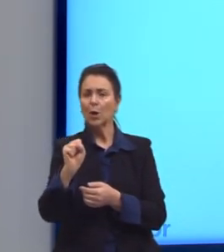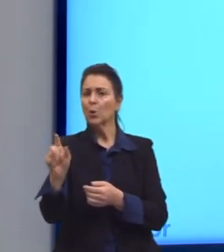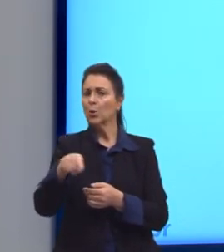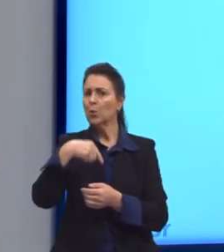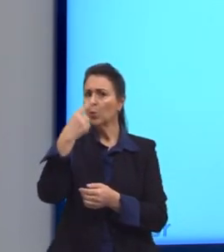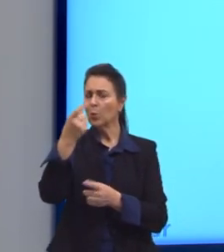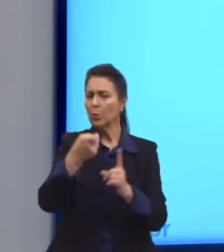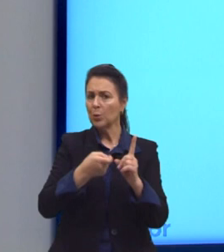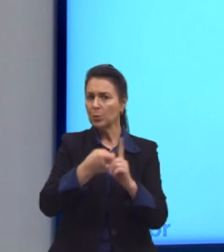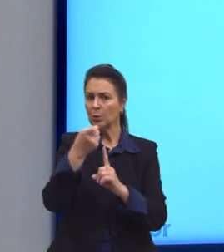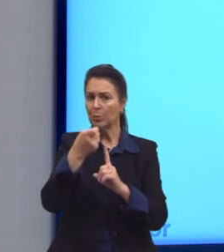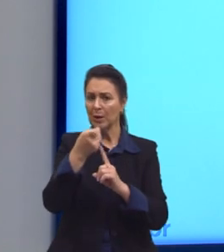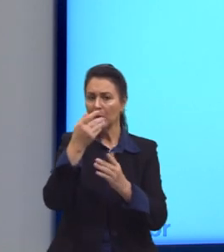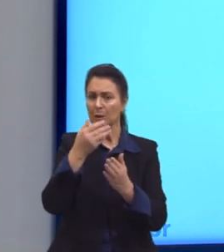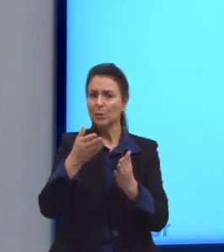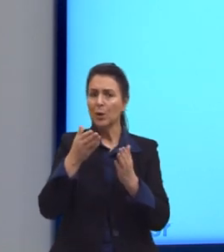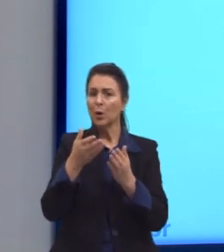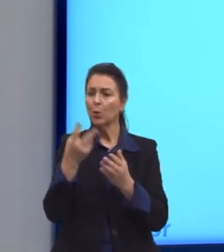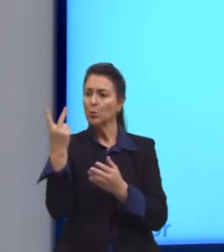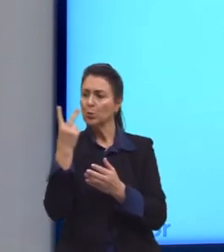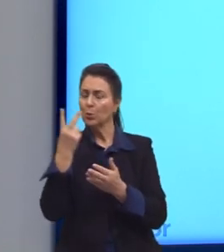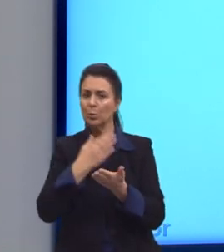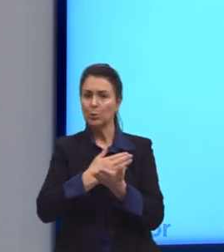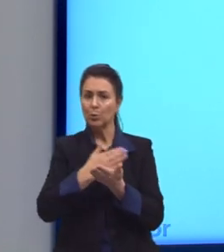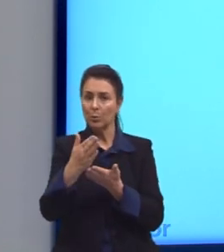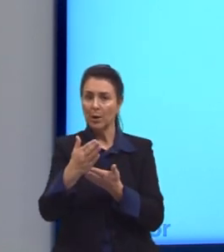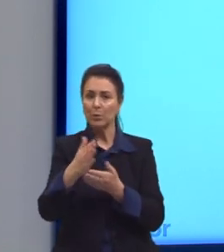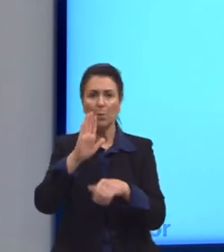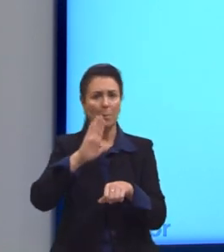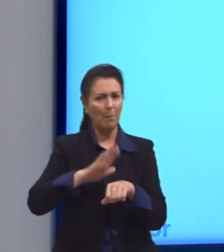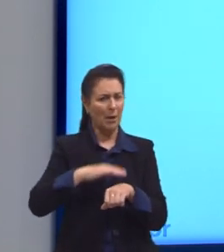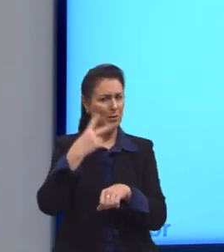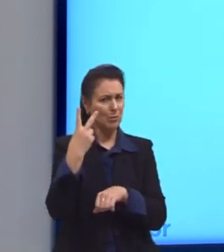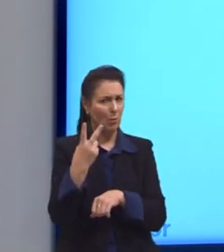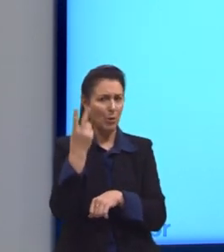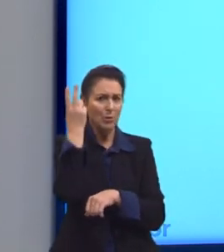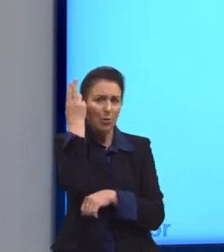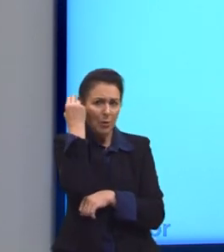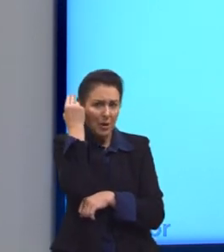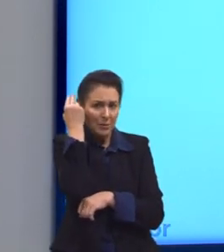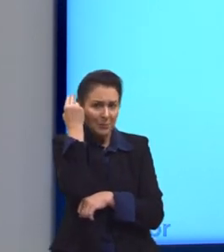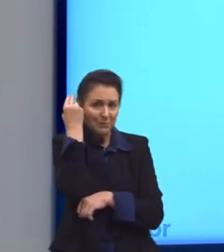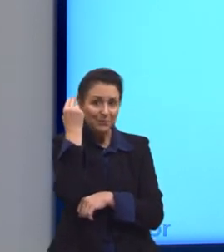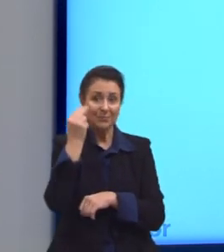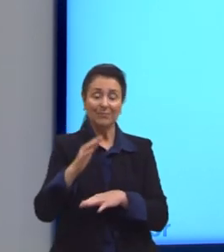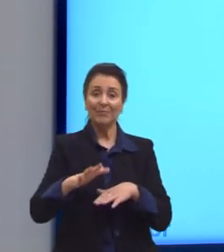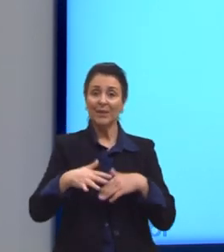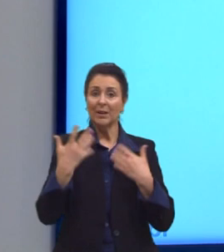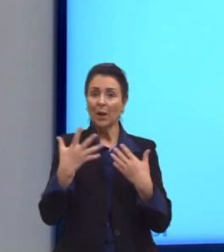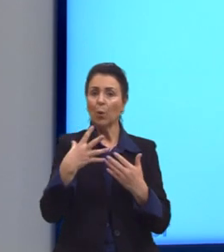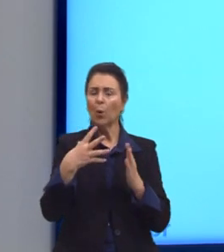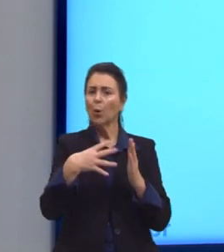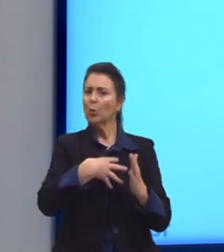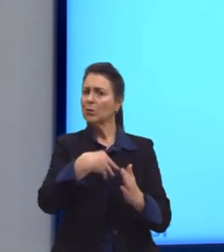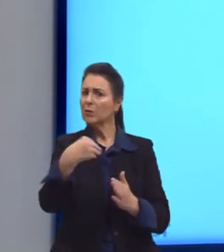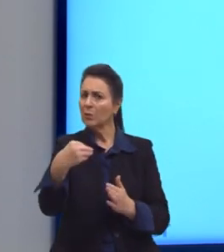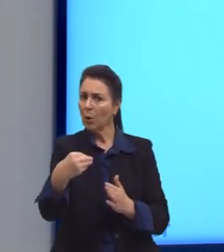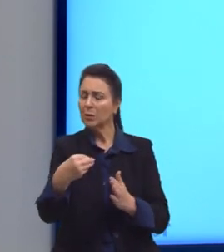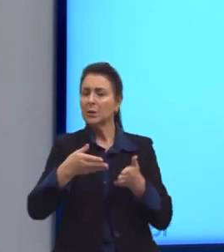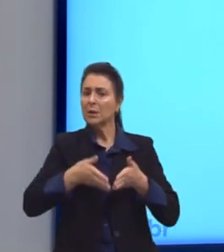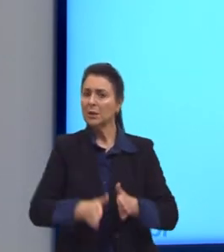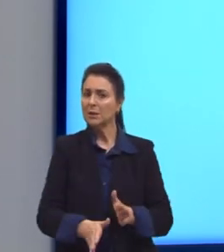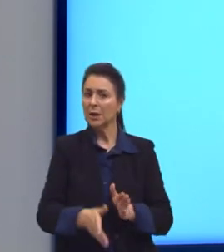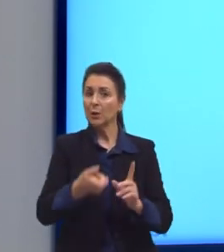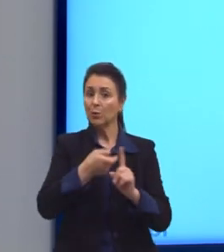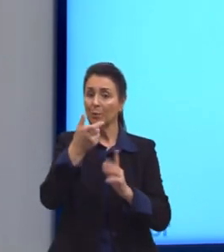que ainda está na fase adulta, ainda está reproduzindo, gera outro casal de coelhinhos. Enquanto os filhotes que nasceram no mês anterior,